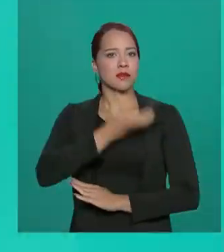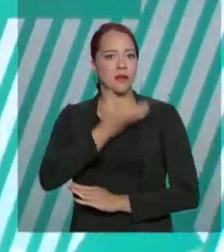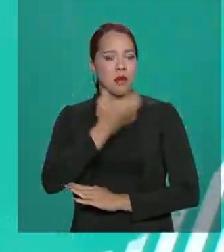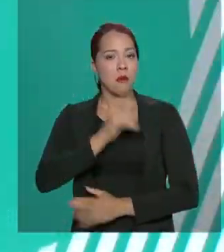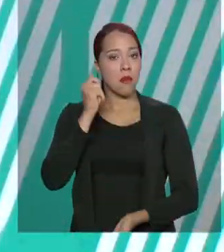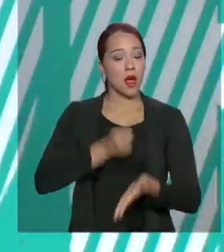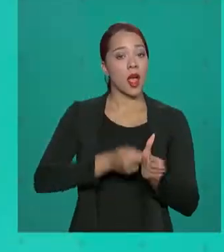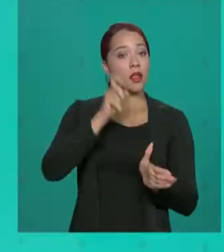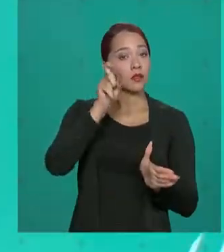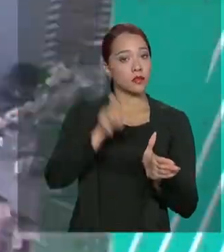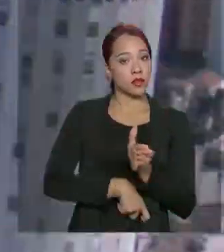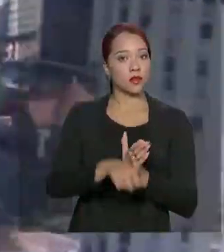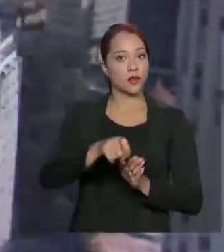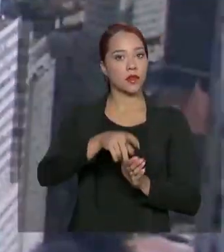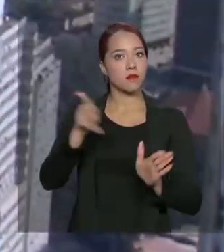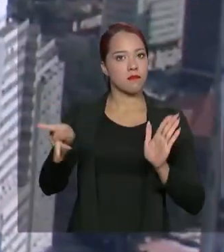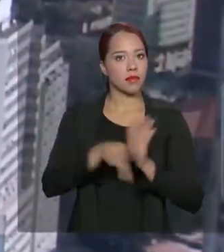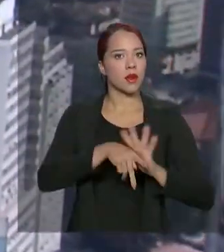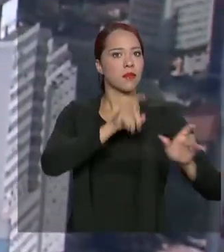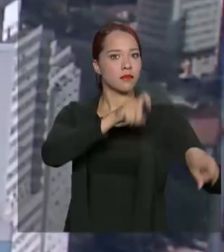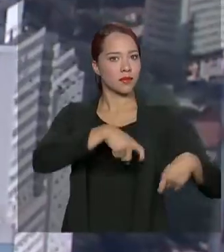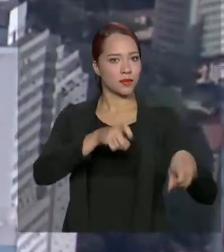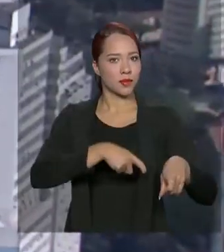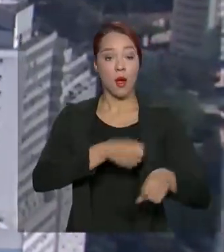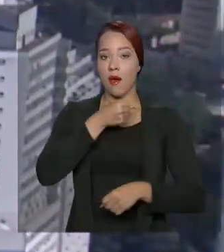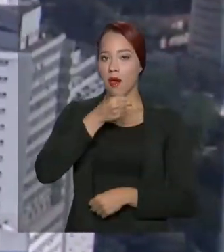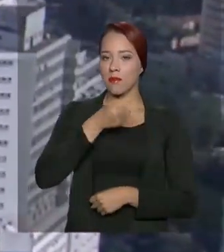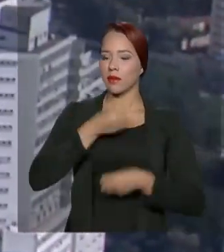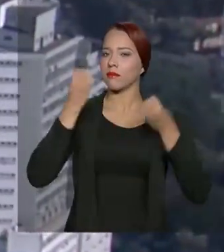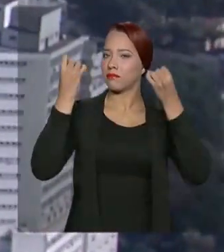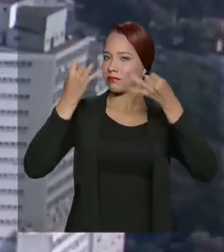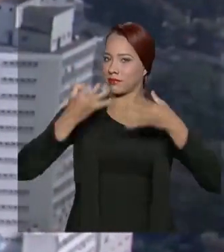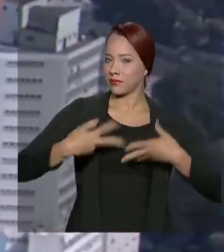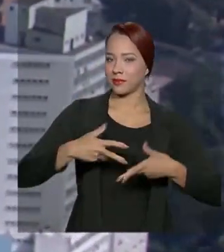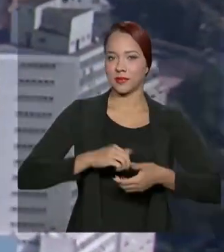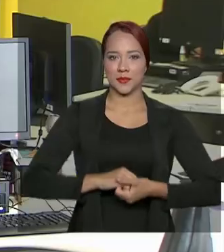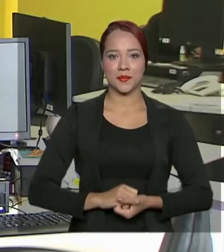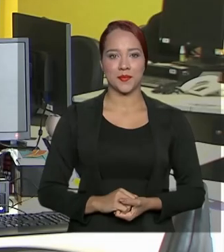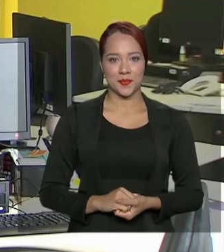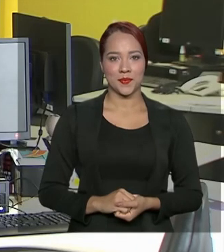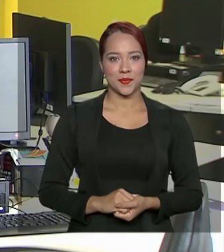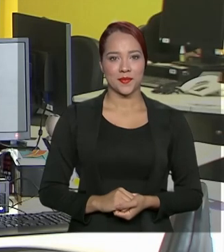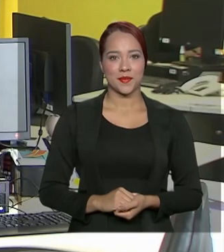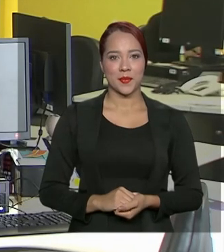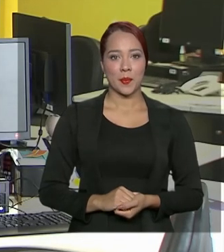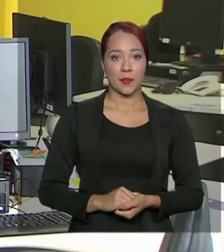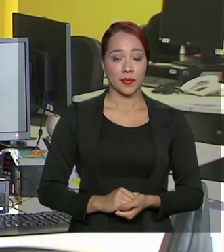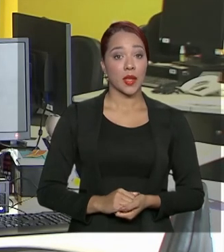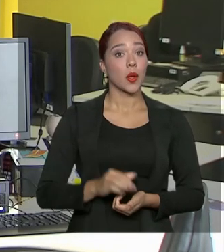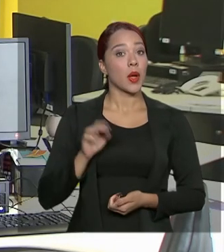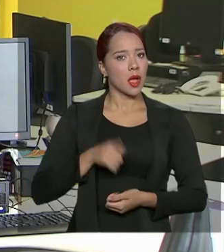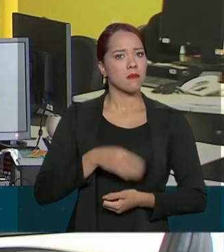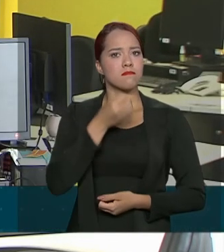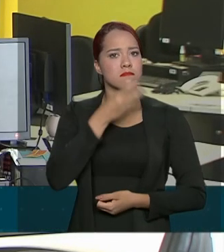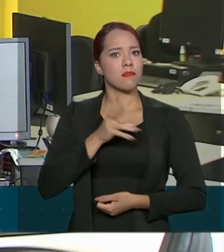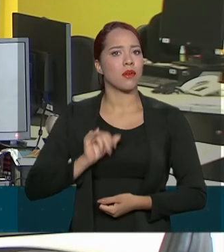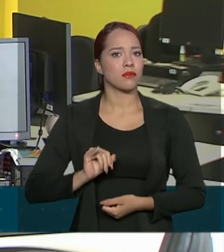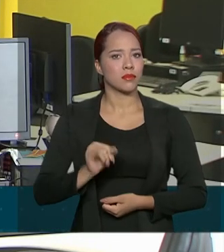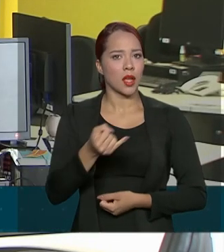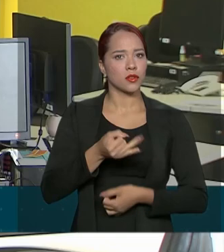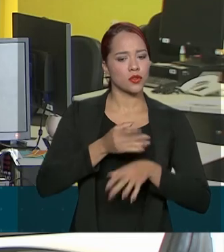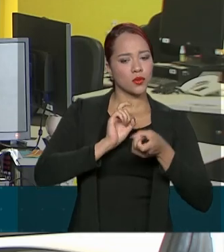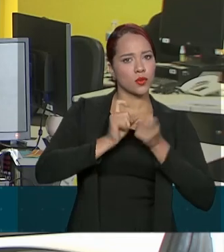dívidas rurais. O repórter Tiago Pimenta tem os detalhes. Essa é uma oportunidade de